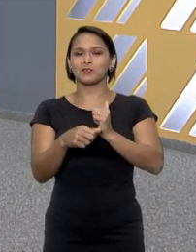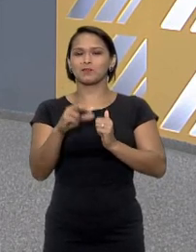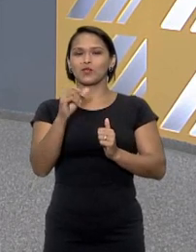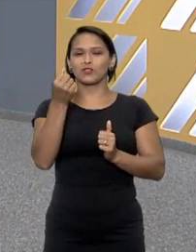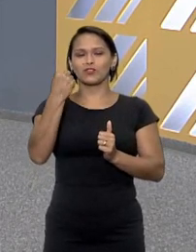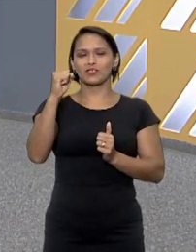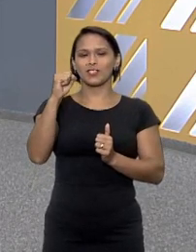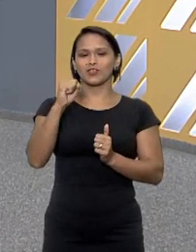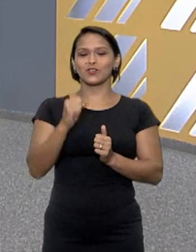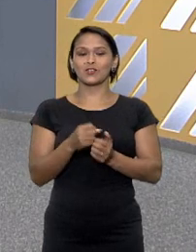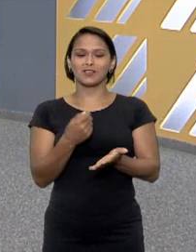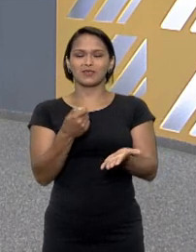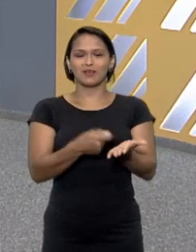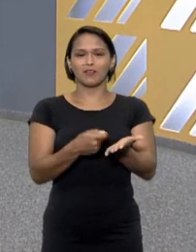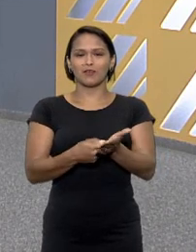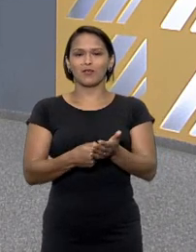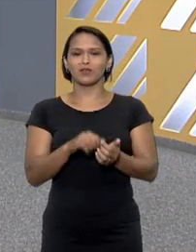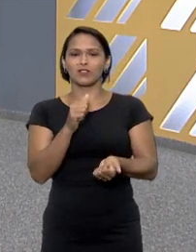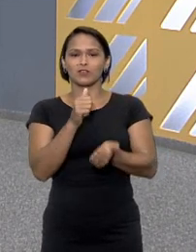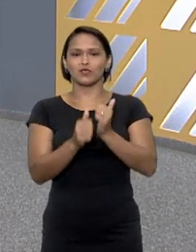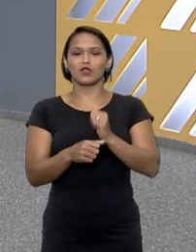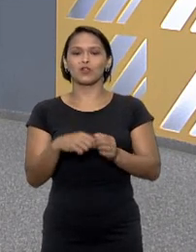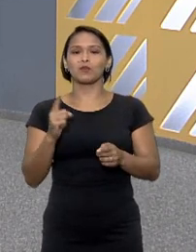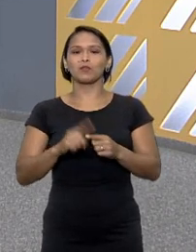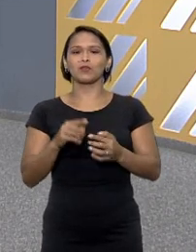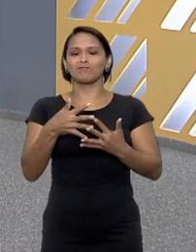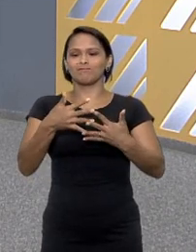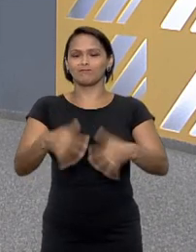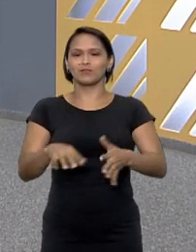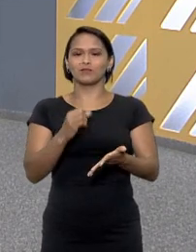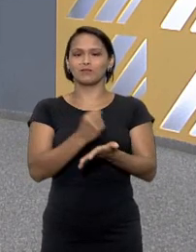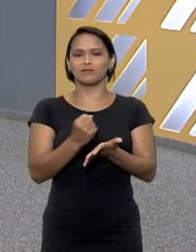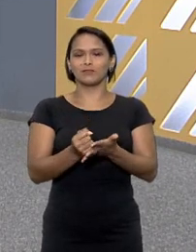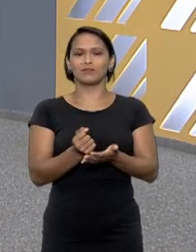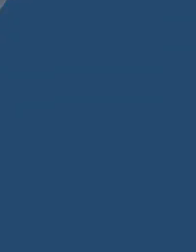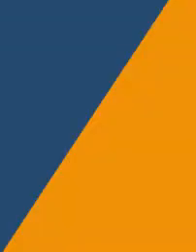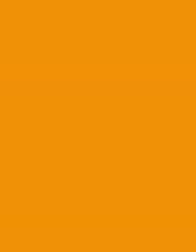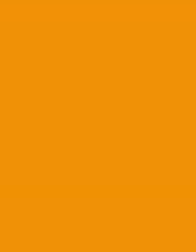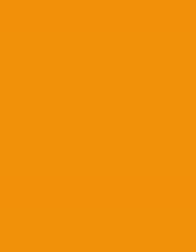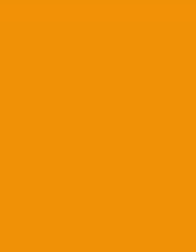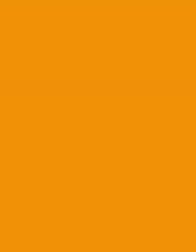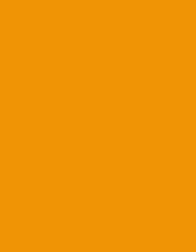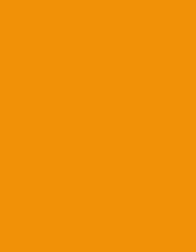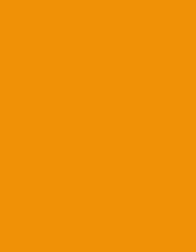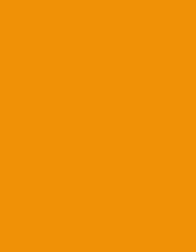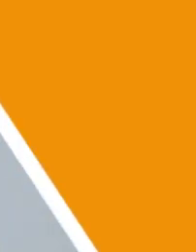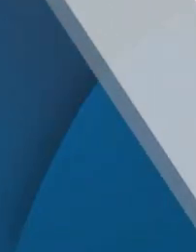esporte na Suíça que condenou o jogador de futebol por quebra de contrato não saia daí